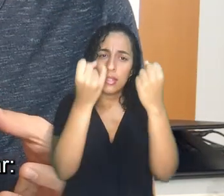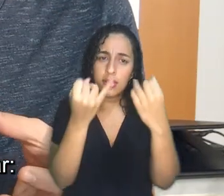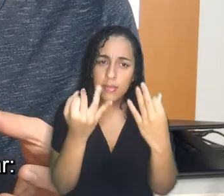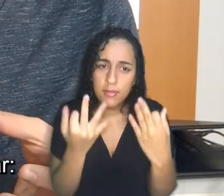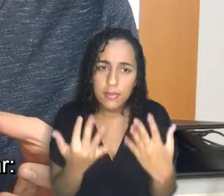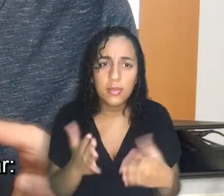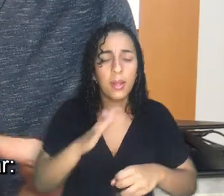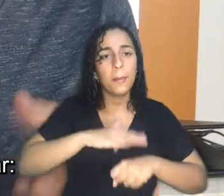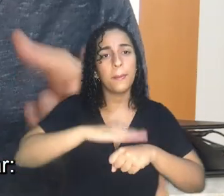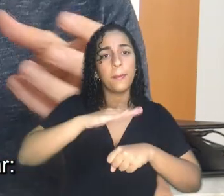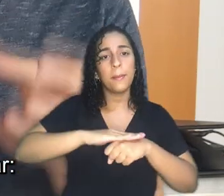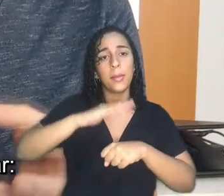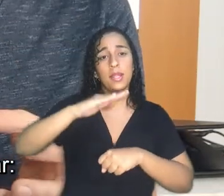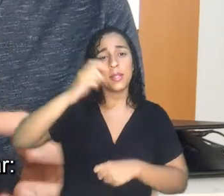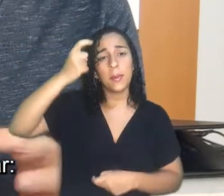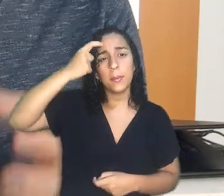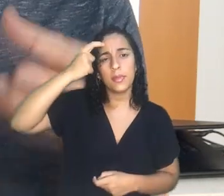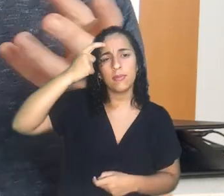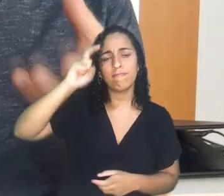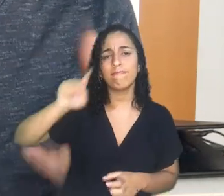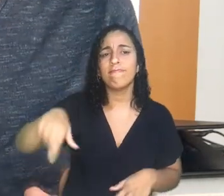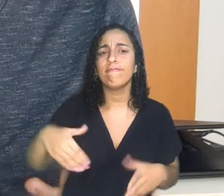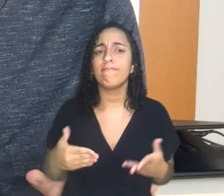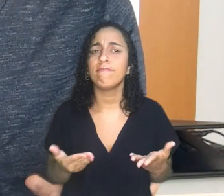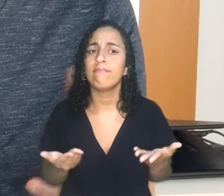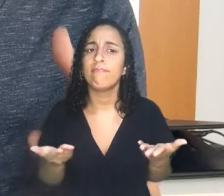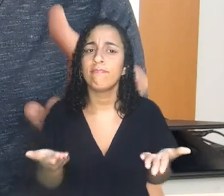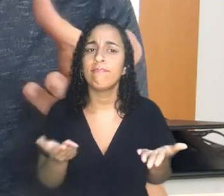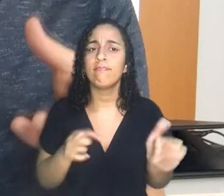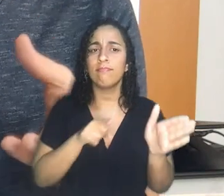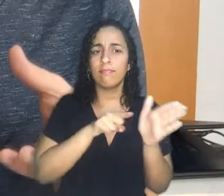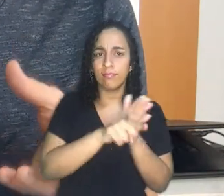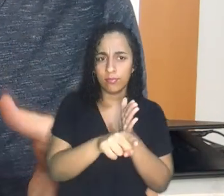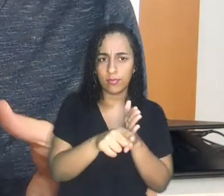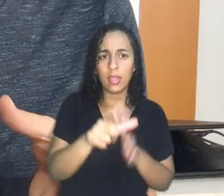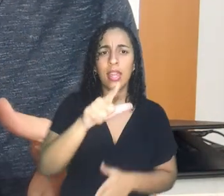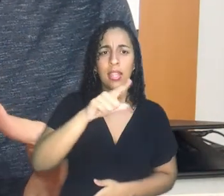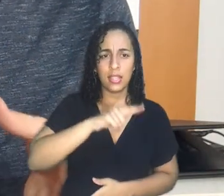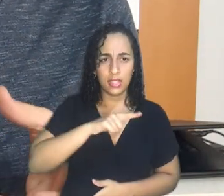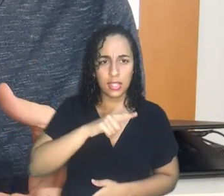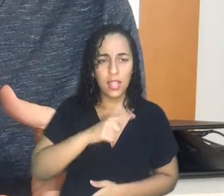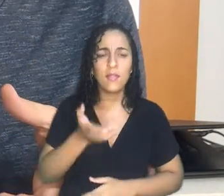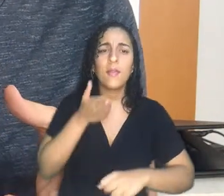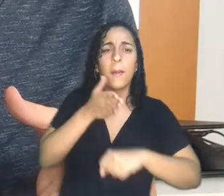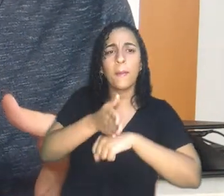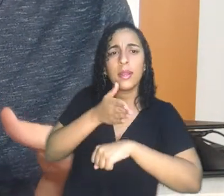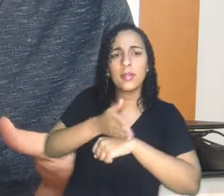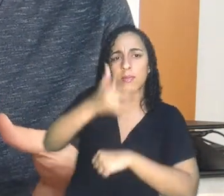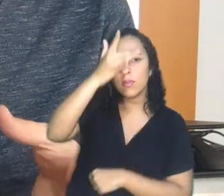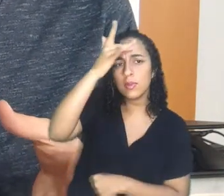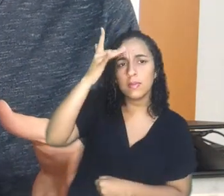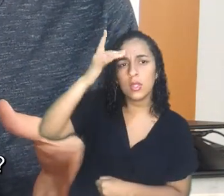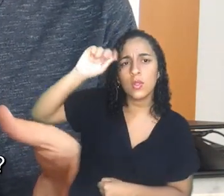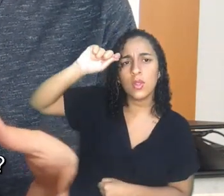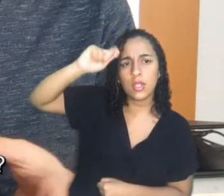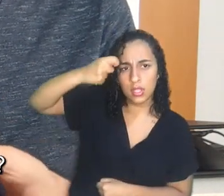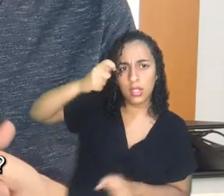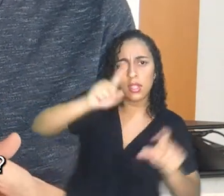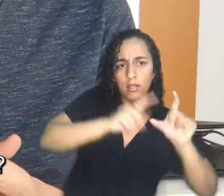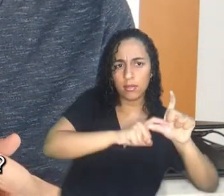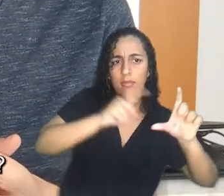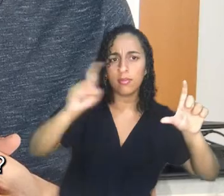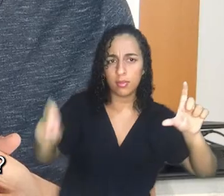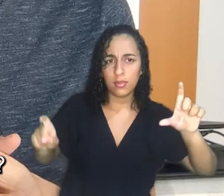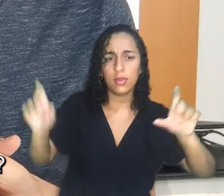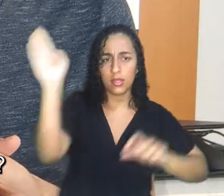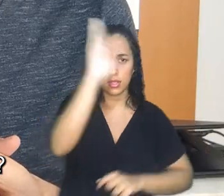questionamento nesse sentido e pensar, afinal de contas, existiu participação de pessoas negras no nosso